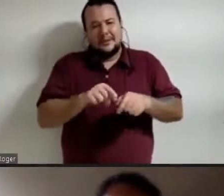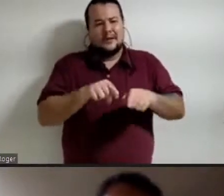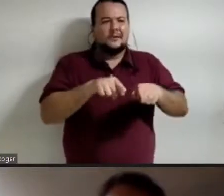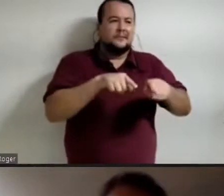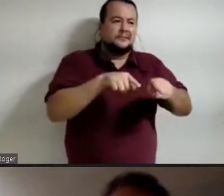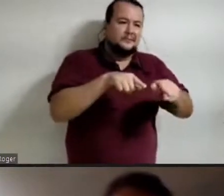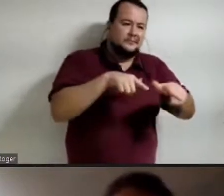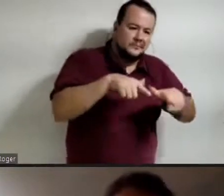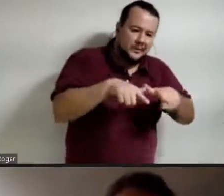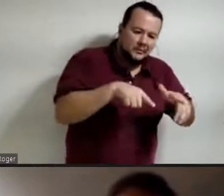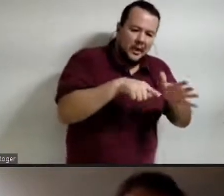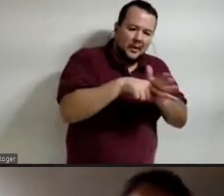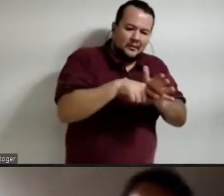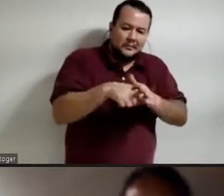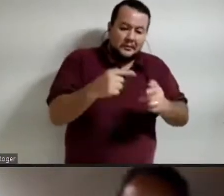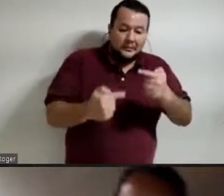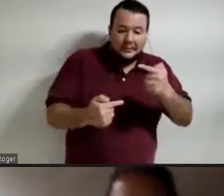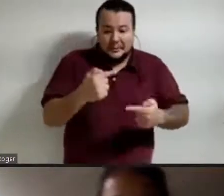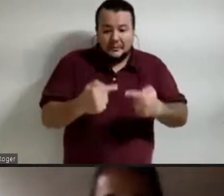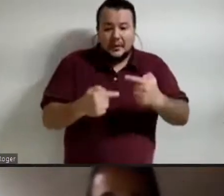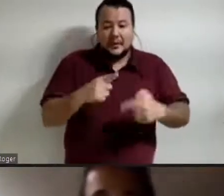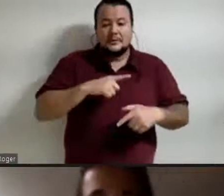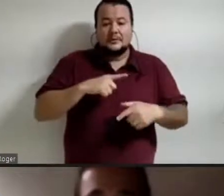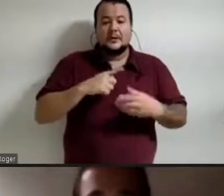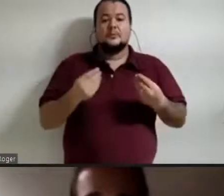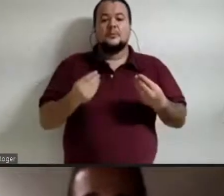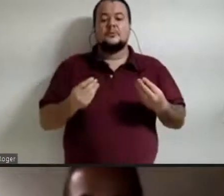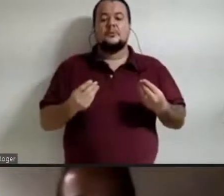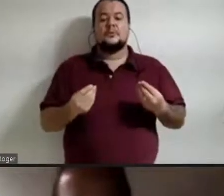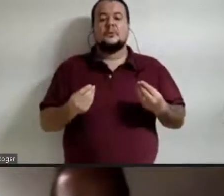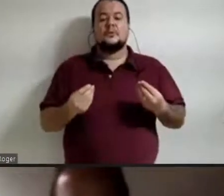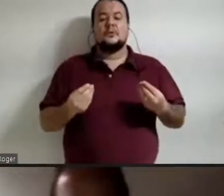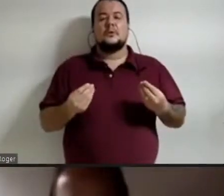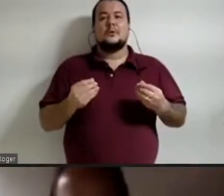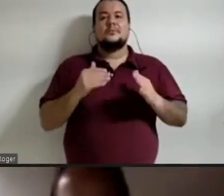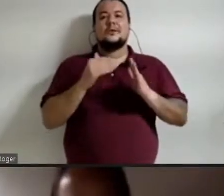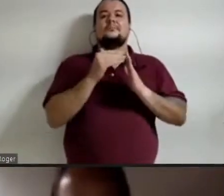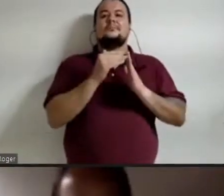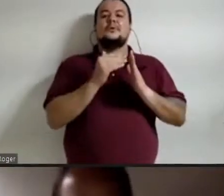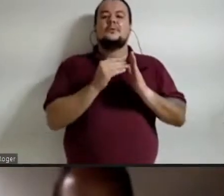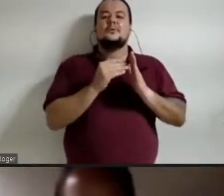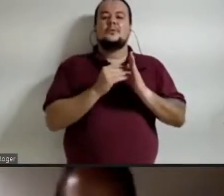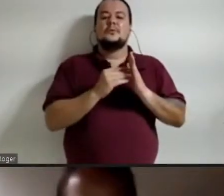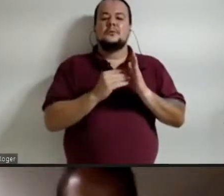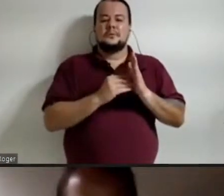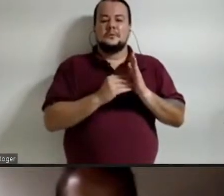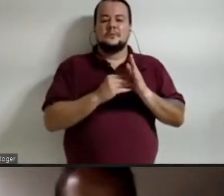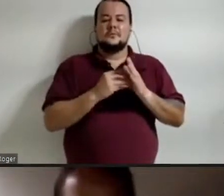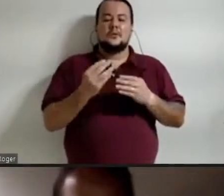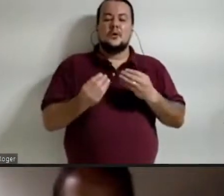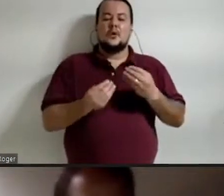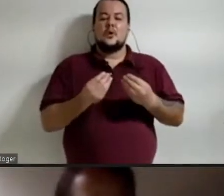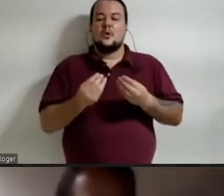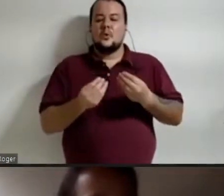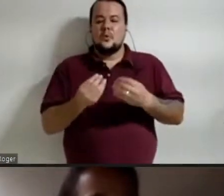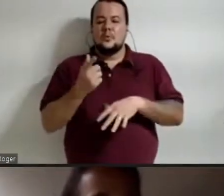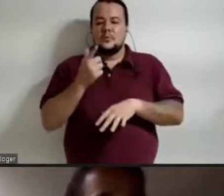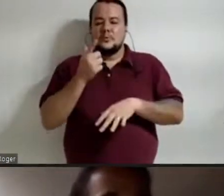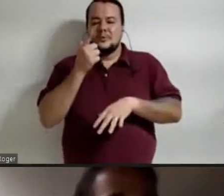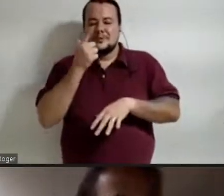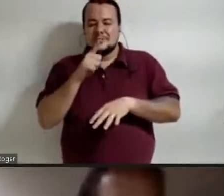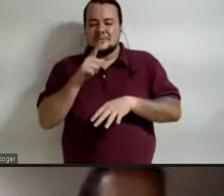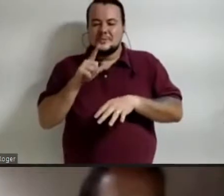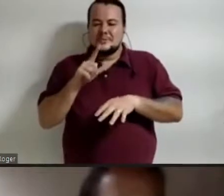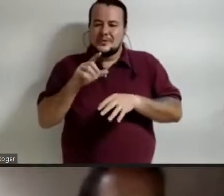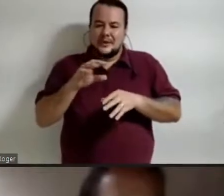essa discussão passa muito pela metodologia, a forma que a gente consegue envolver